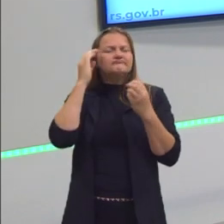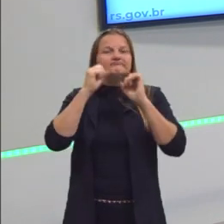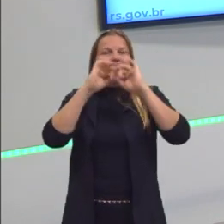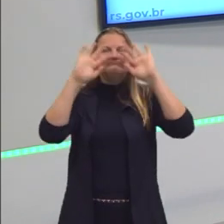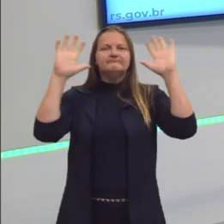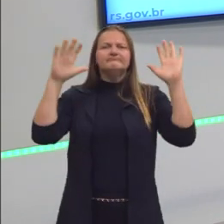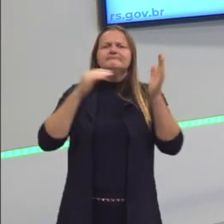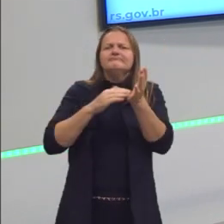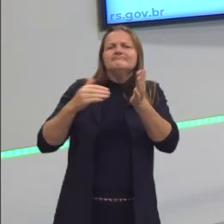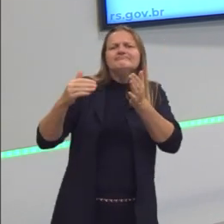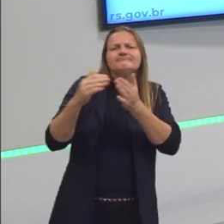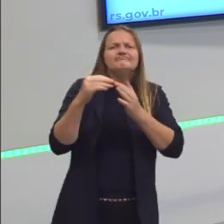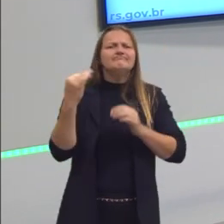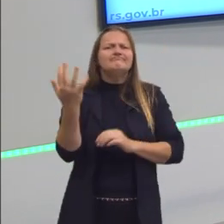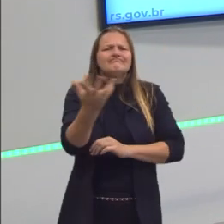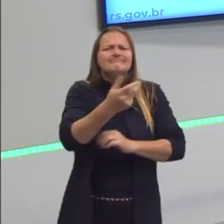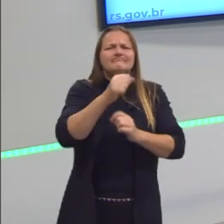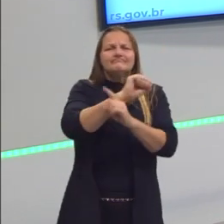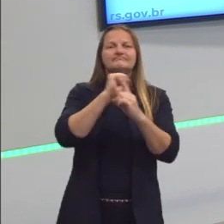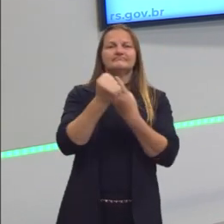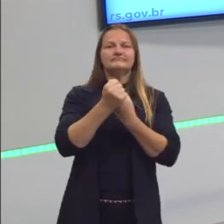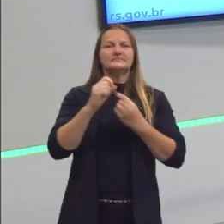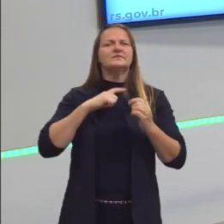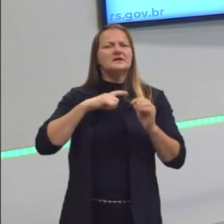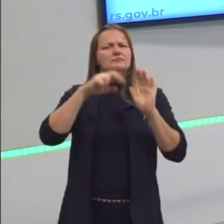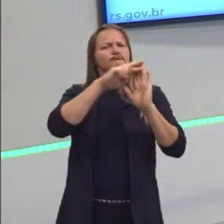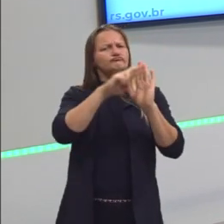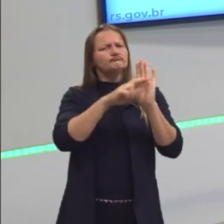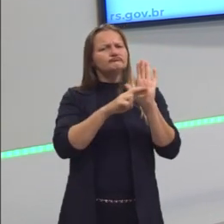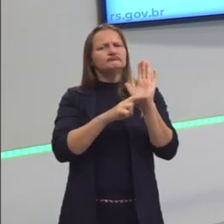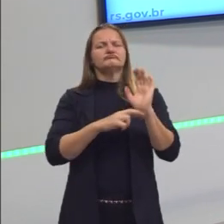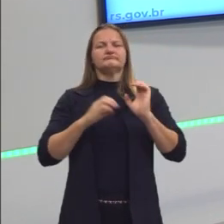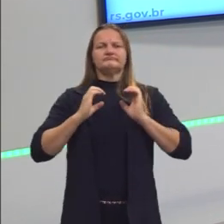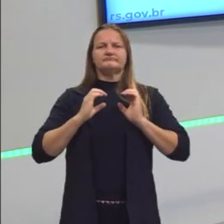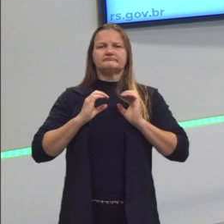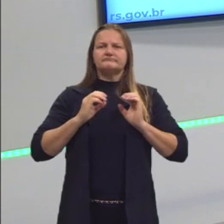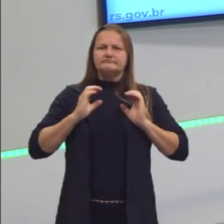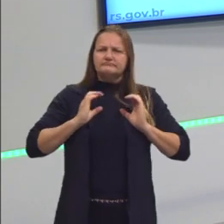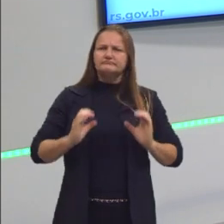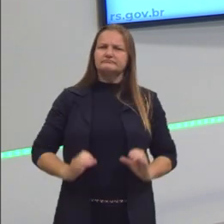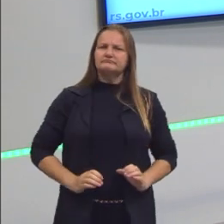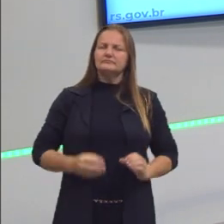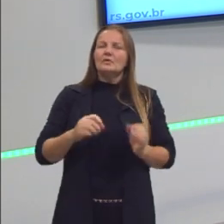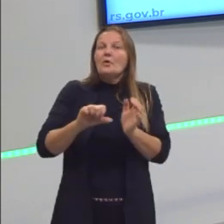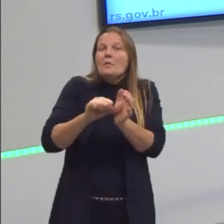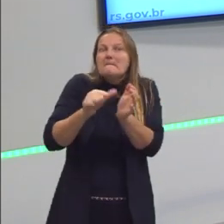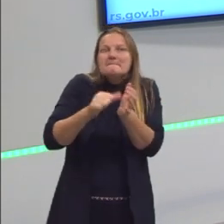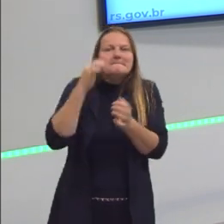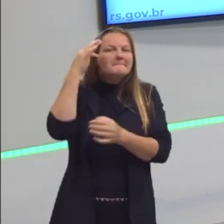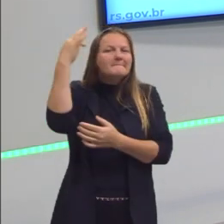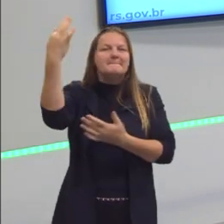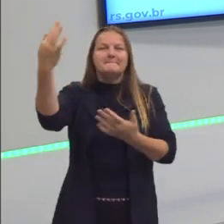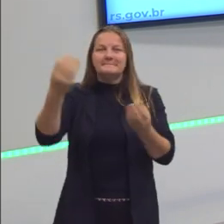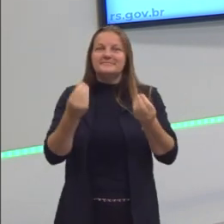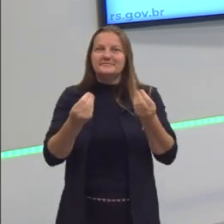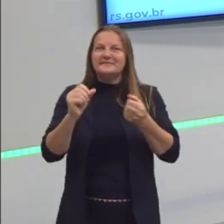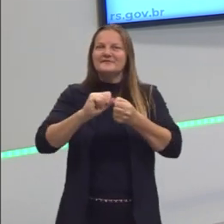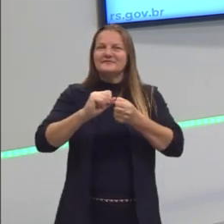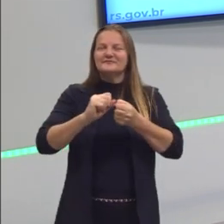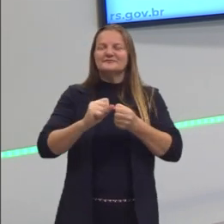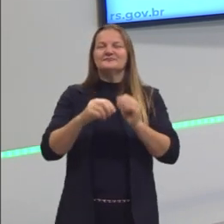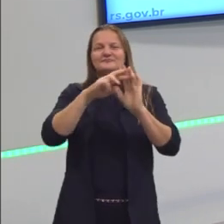sociedades têm as suas normas de conduta. Então vamos ver como é que esses primeiros filósofos, essas